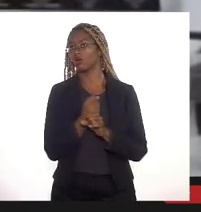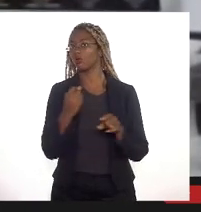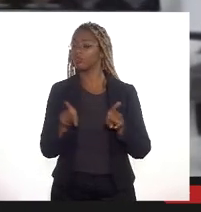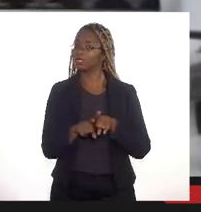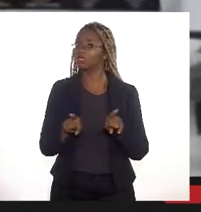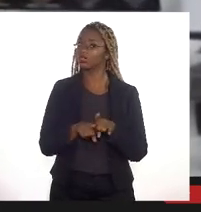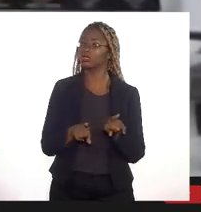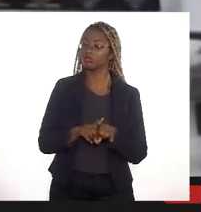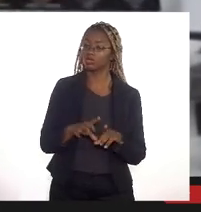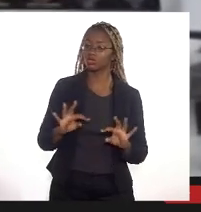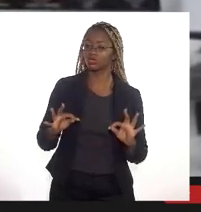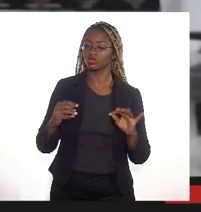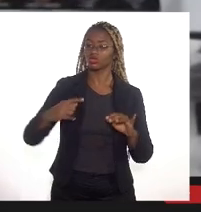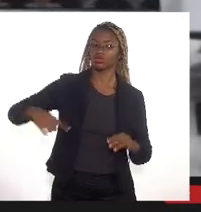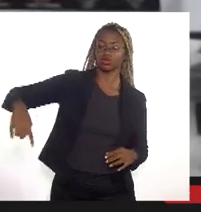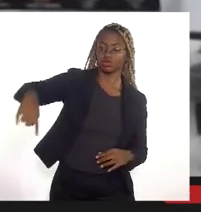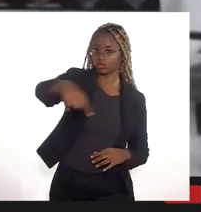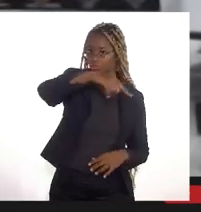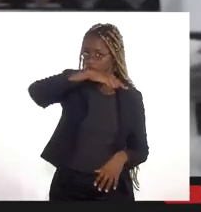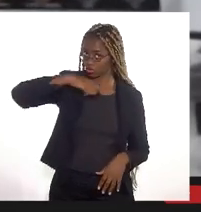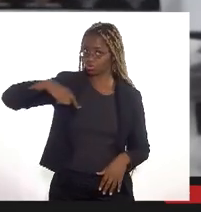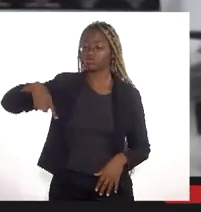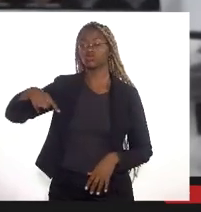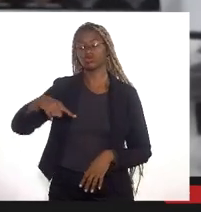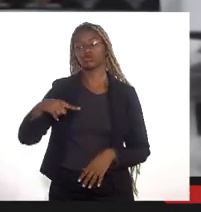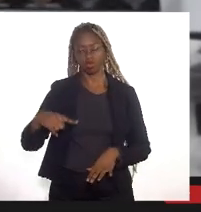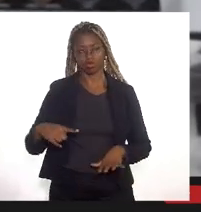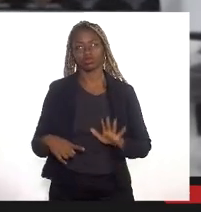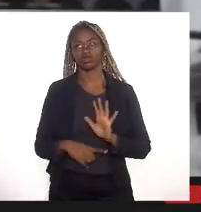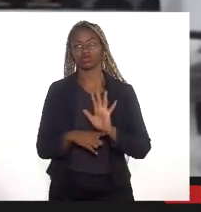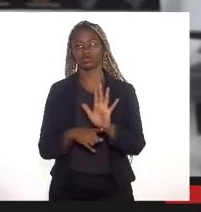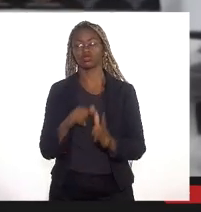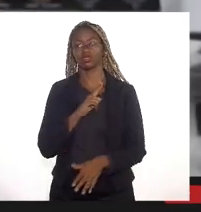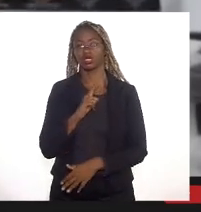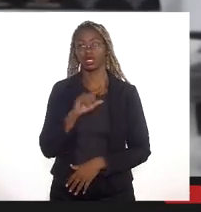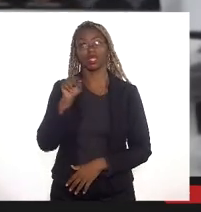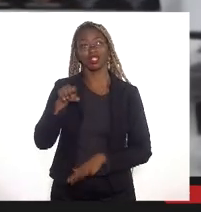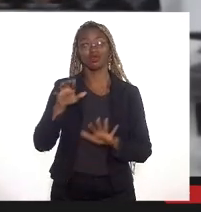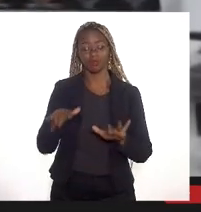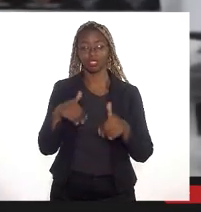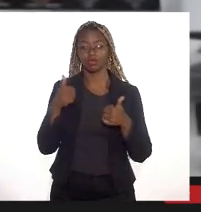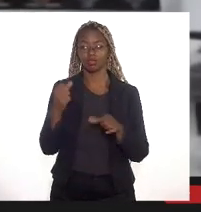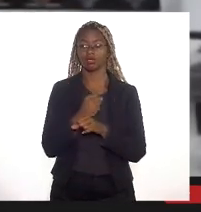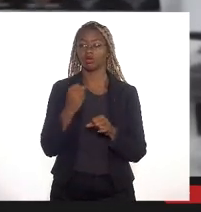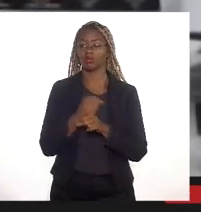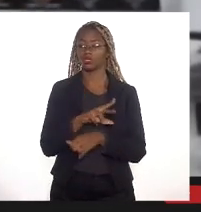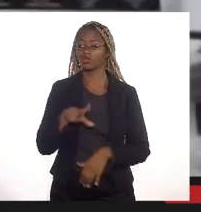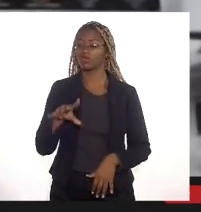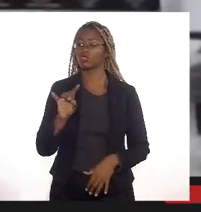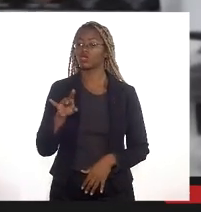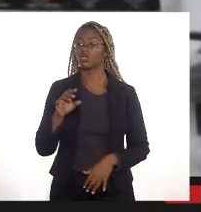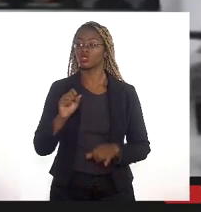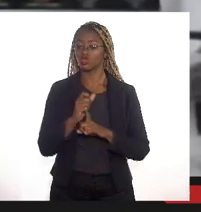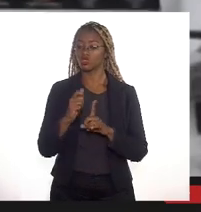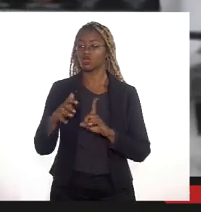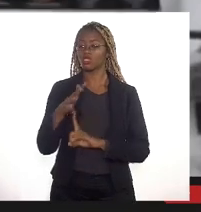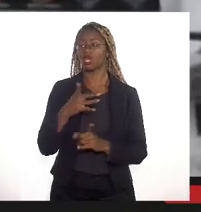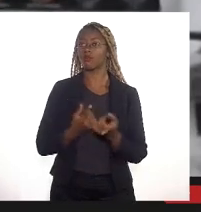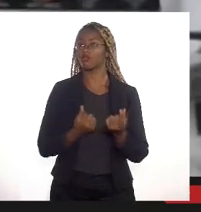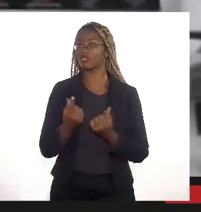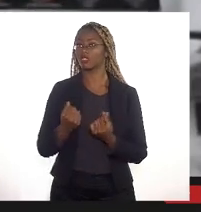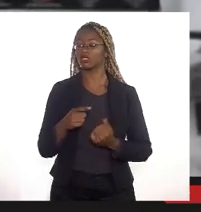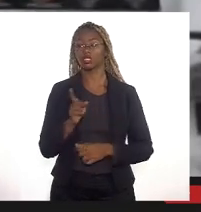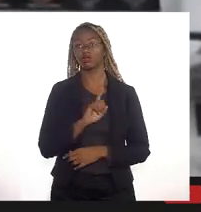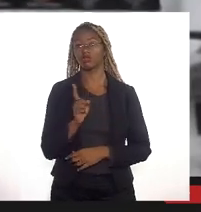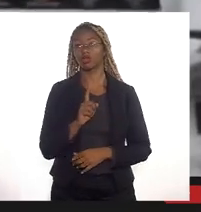que todo o entorno seja beneficiado eu volto a dizer o benefício dessa obra não tem que ser apenas social não tem que ser apenas financeiro